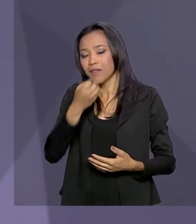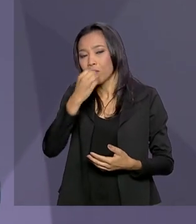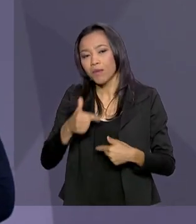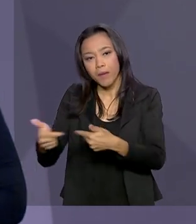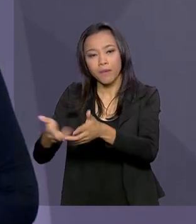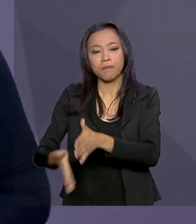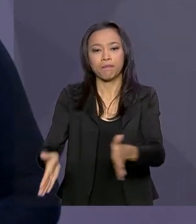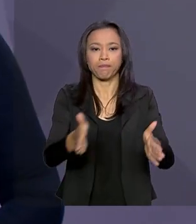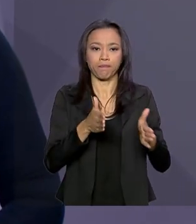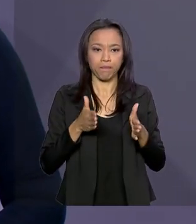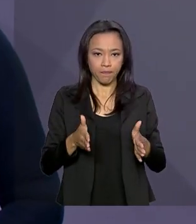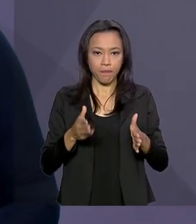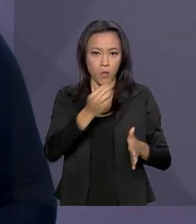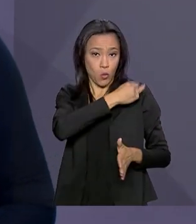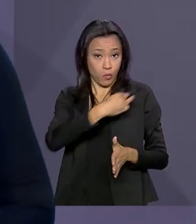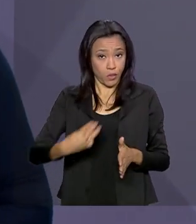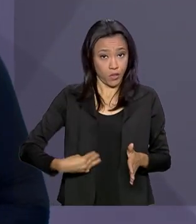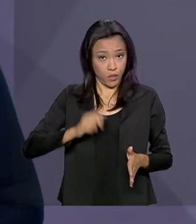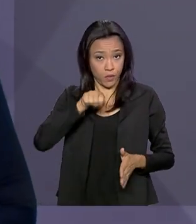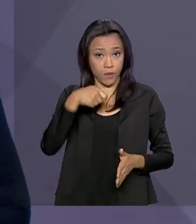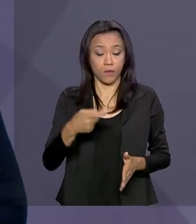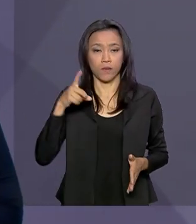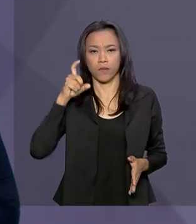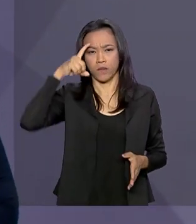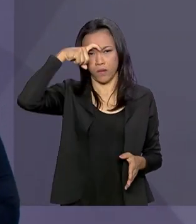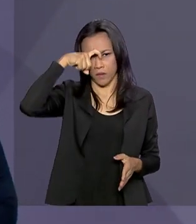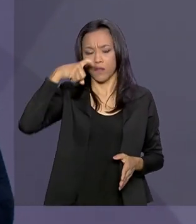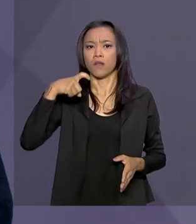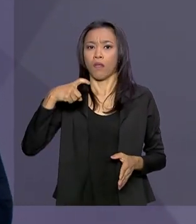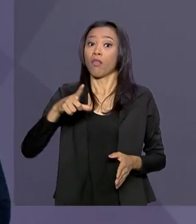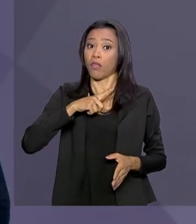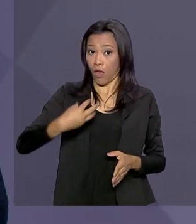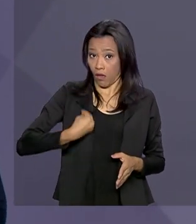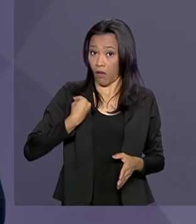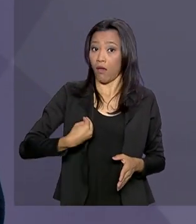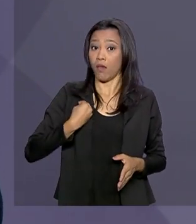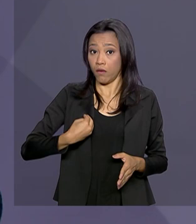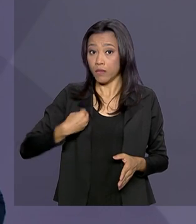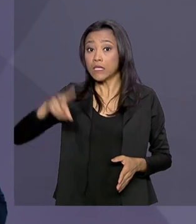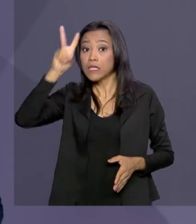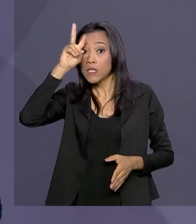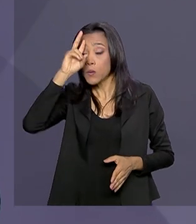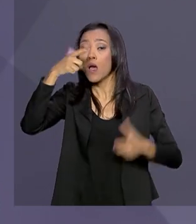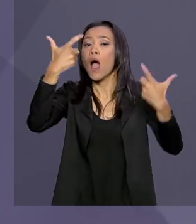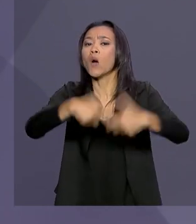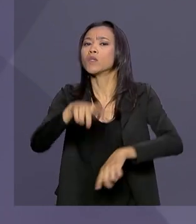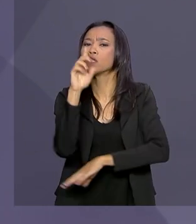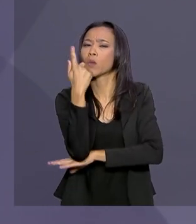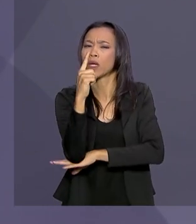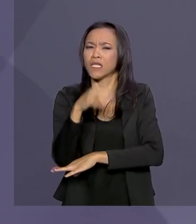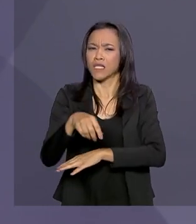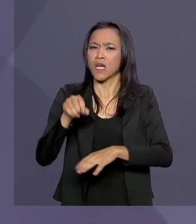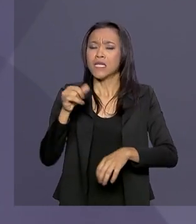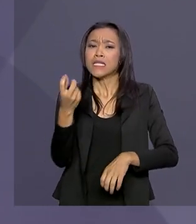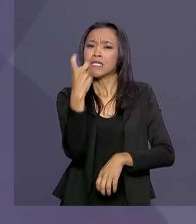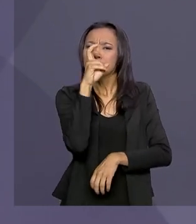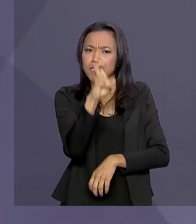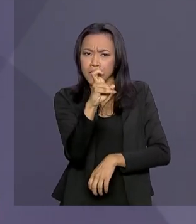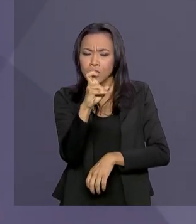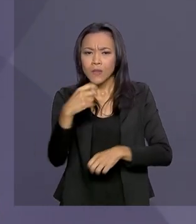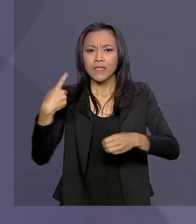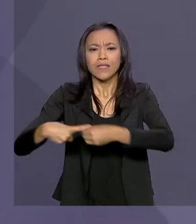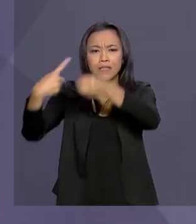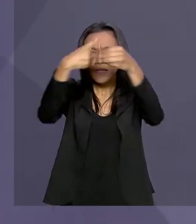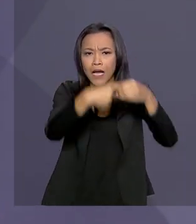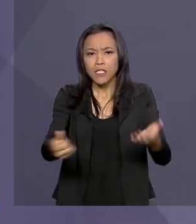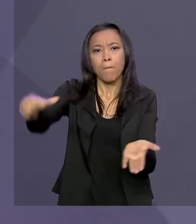O ministro Sérgio Moro esteve nesta segunda-feira em Goiânia, uma das cinco cidades piloto do projeto